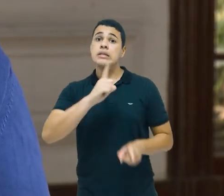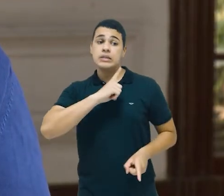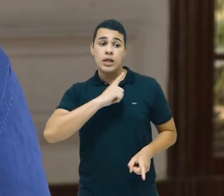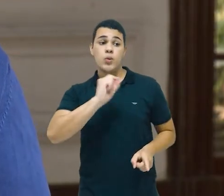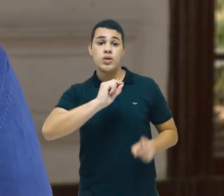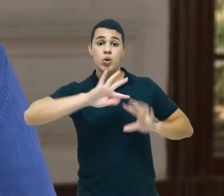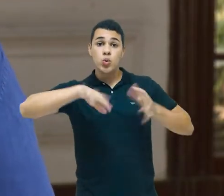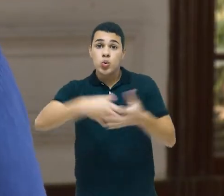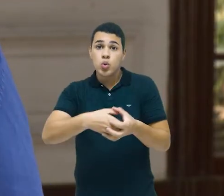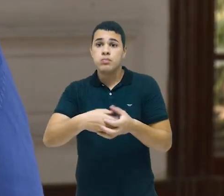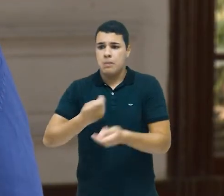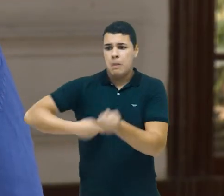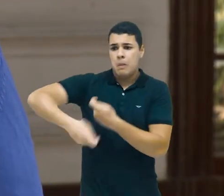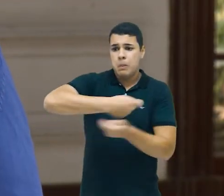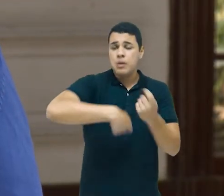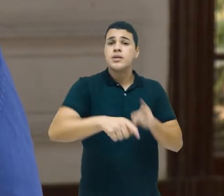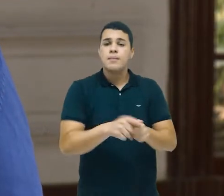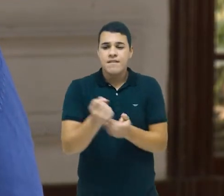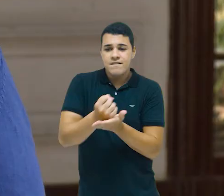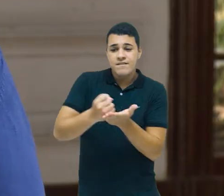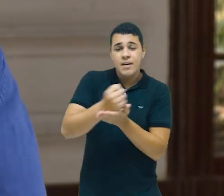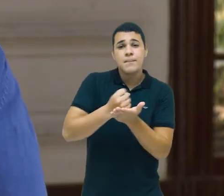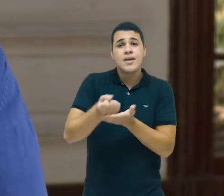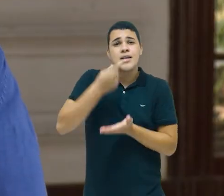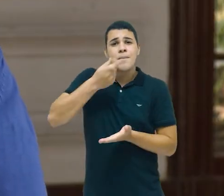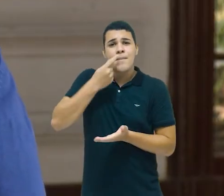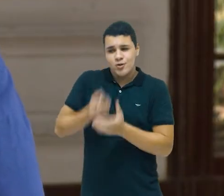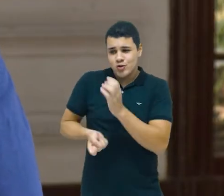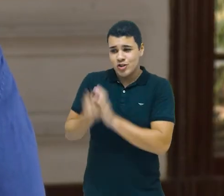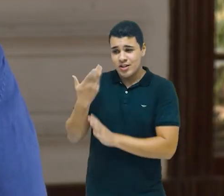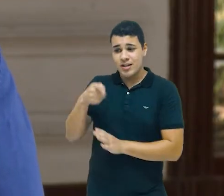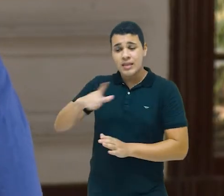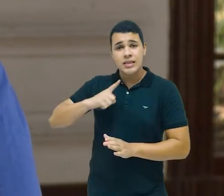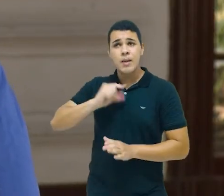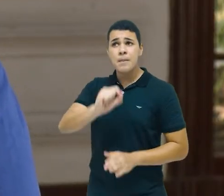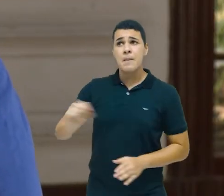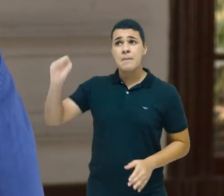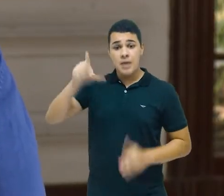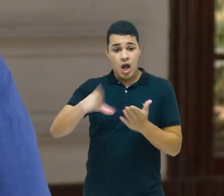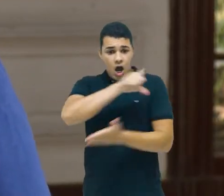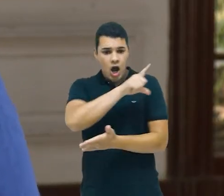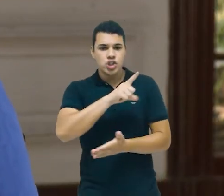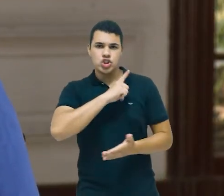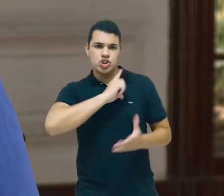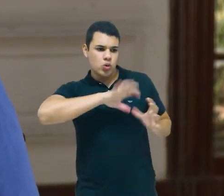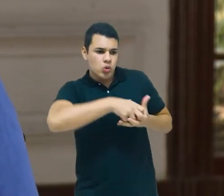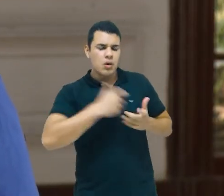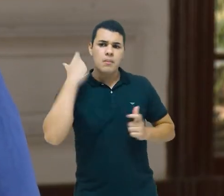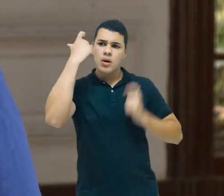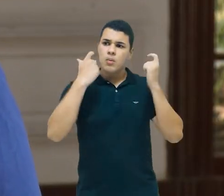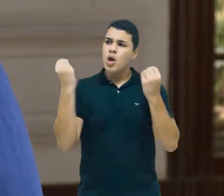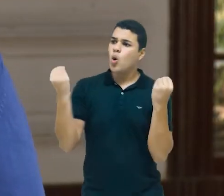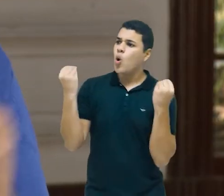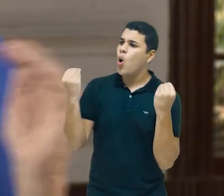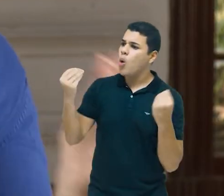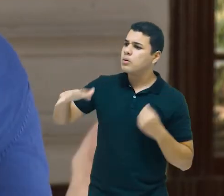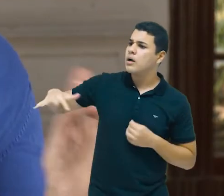grupos econômicos de farmácias e drogarias. Então, antes, a gente ficava preocupado com a indústria farmacêutica.